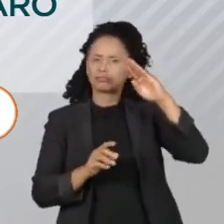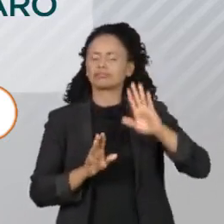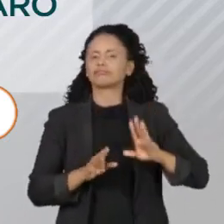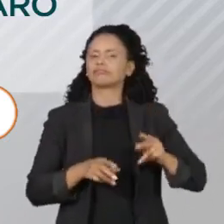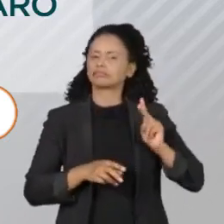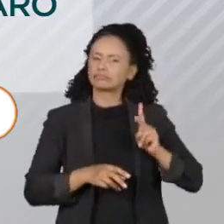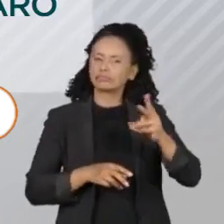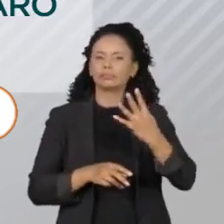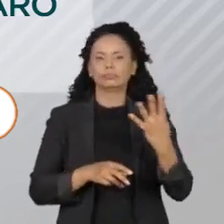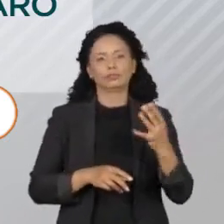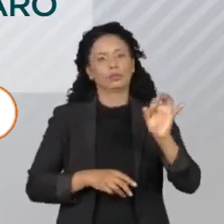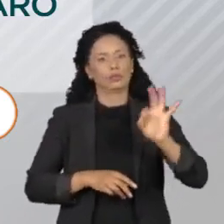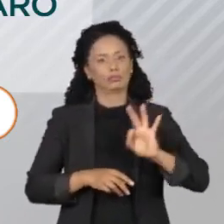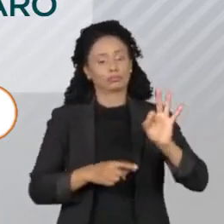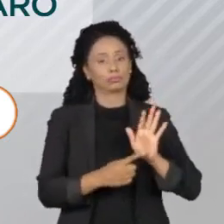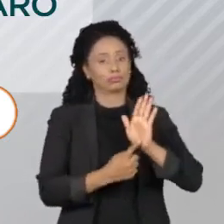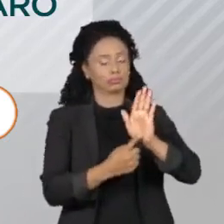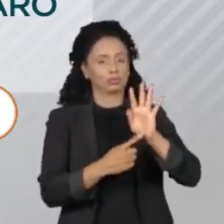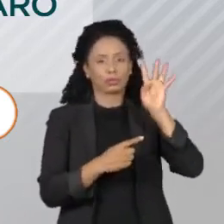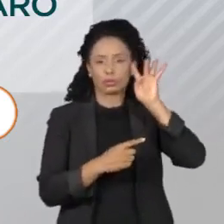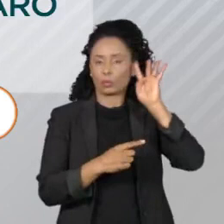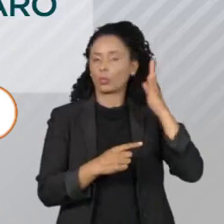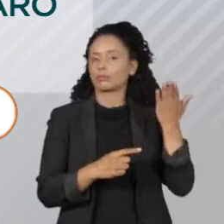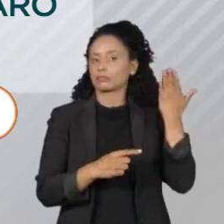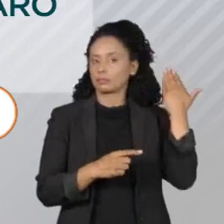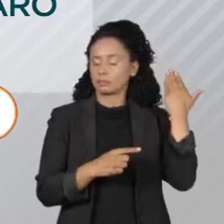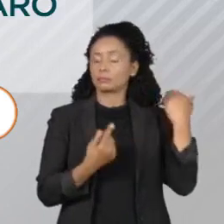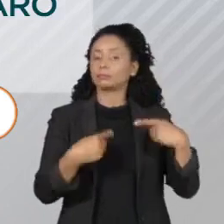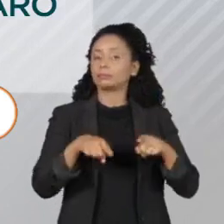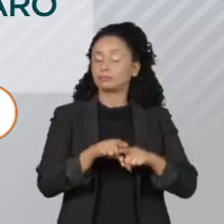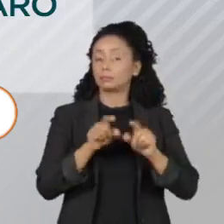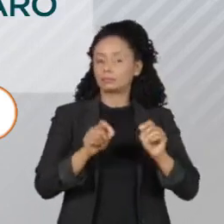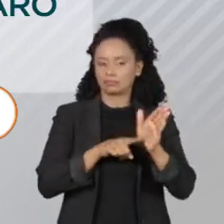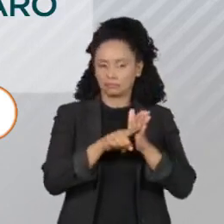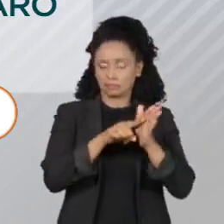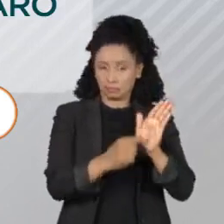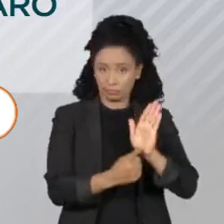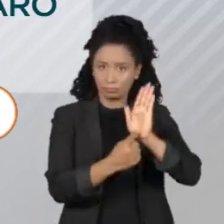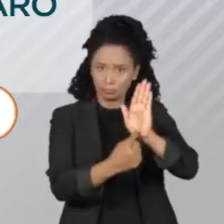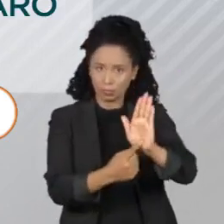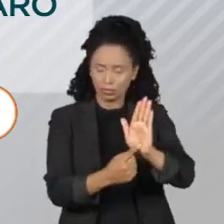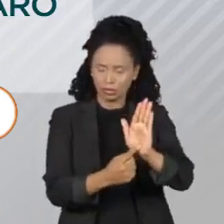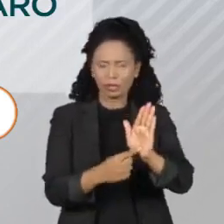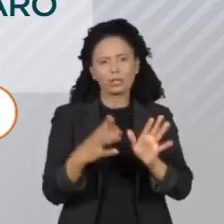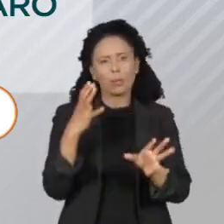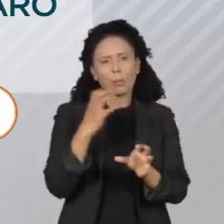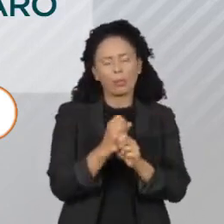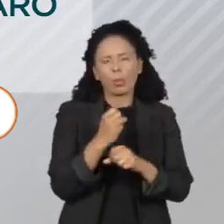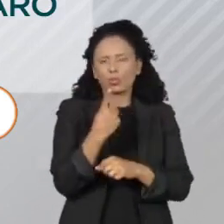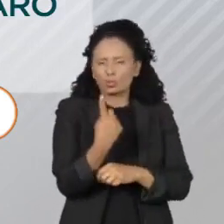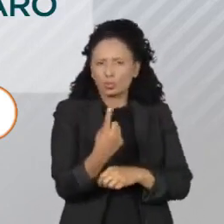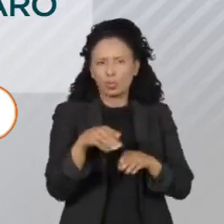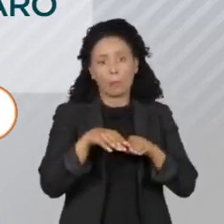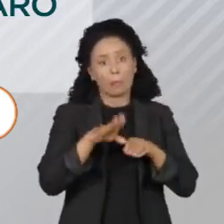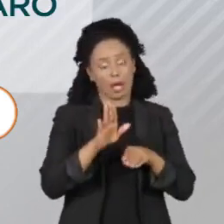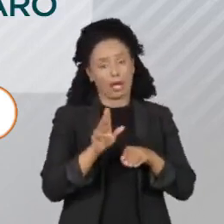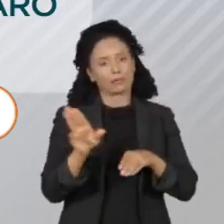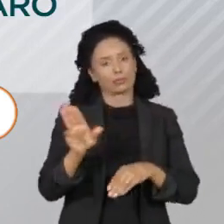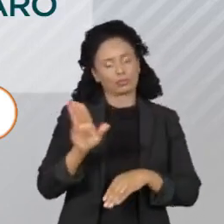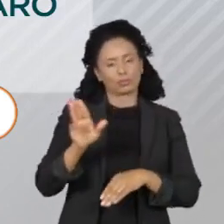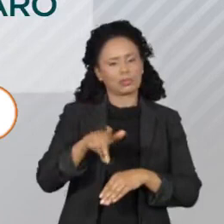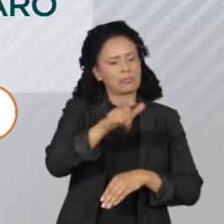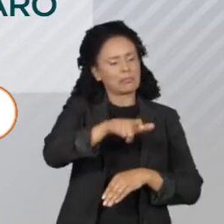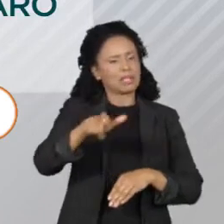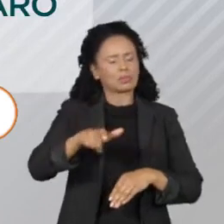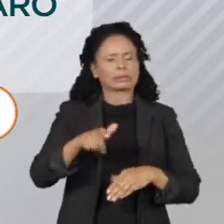os 44% registrados na quarta passada. De acordo com a pesquisa, o ponto a mais ganho por Lula veio dos indecisos,